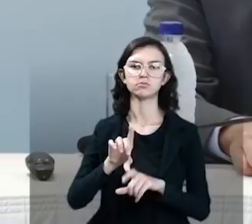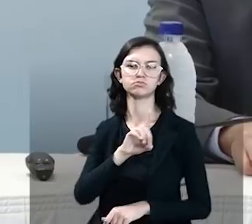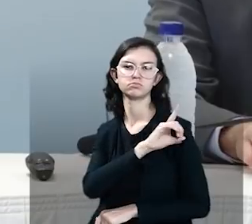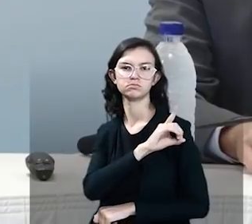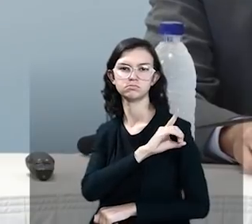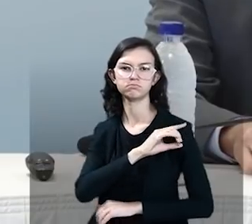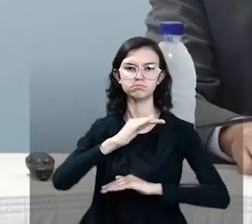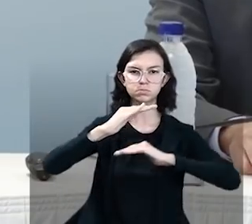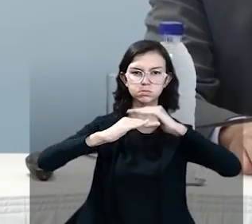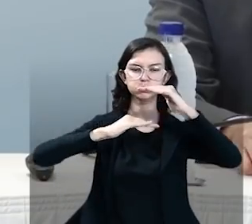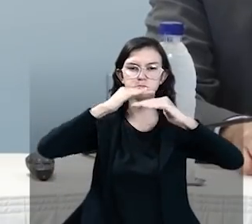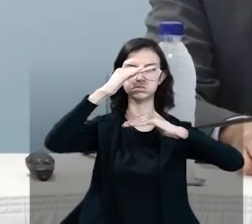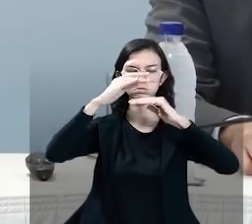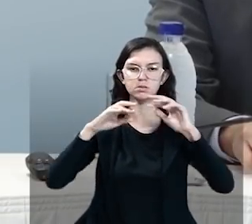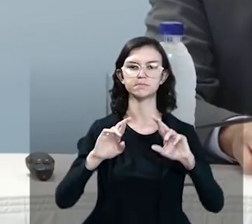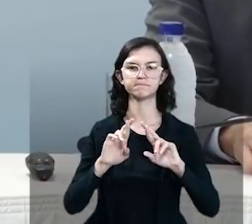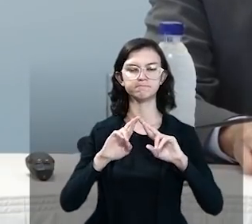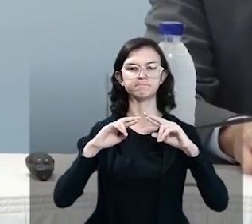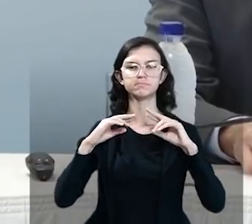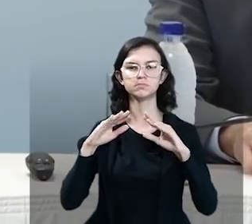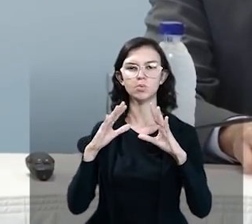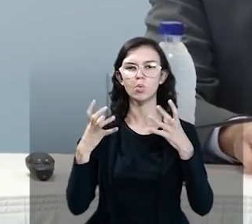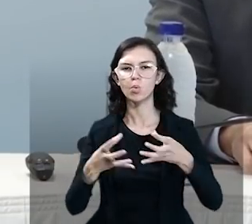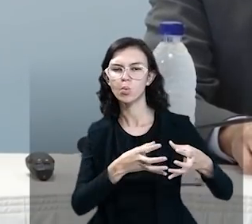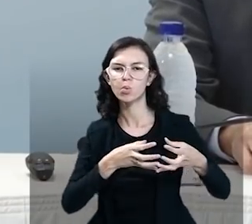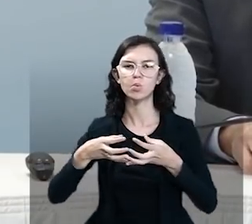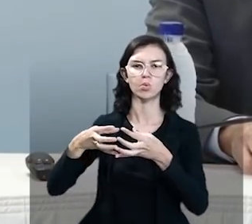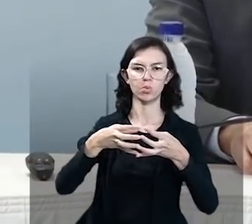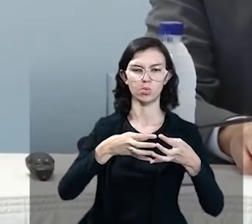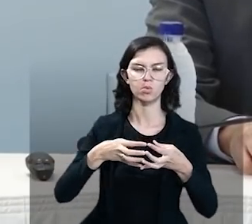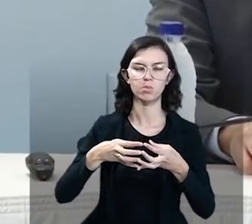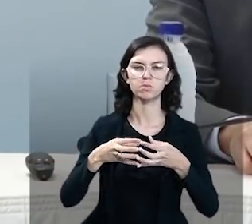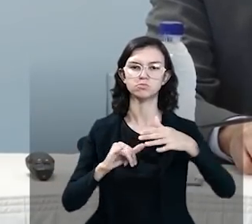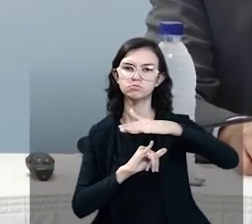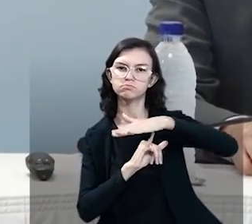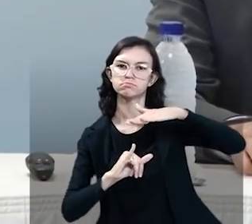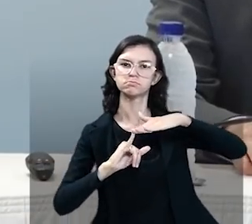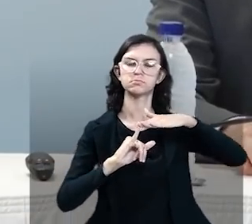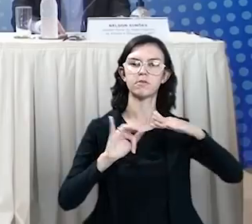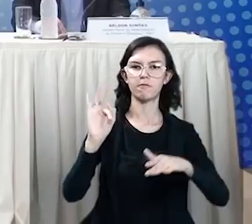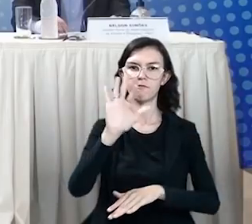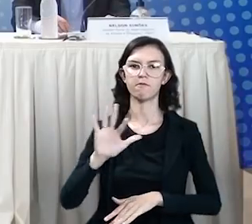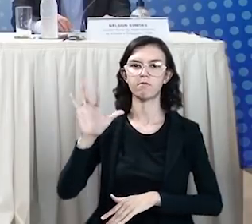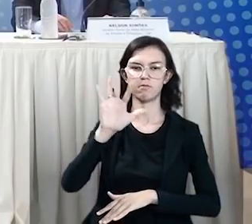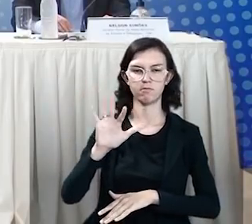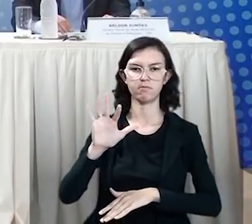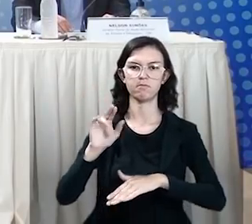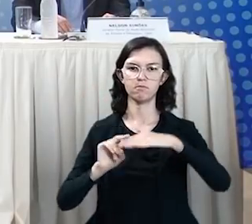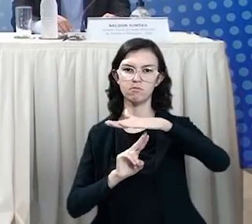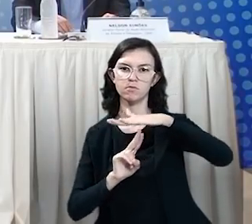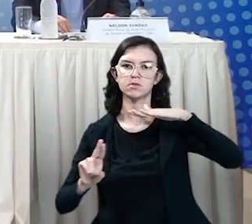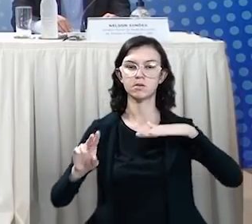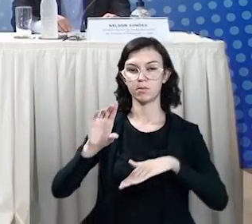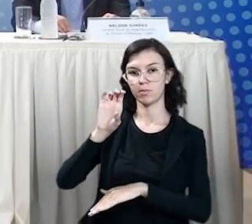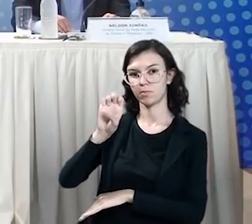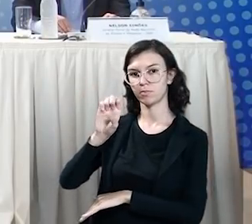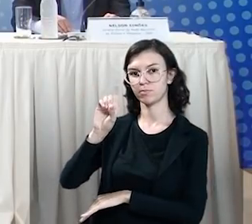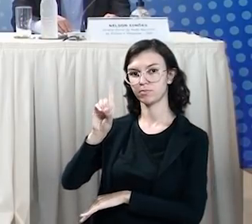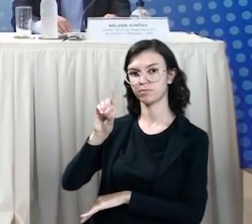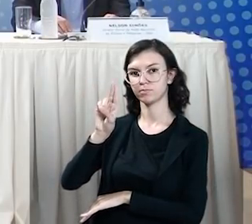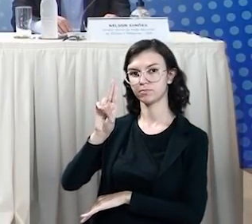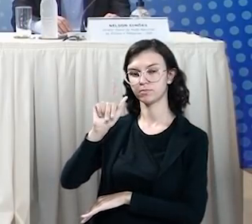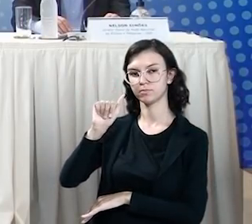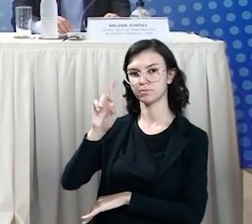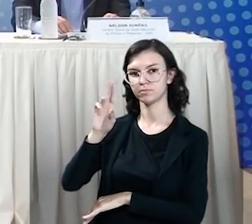Instituições Federais de Educação Superior do MEC, Eduardo Salgado, cumprimento a todos